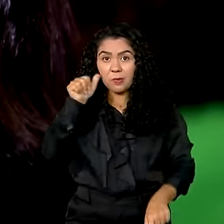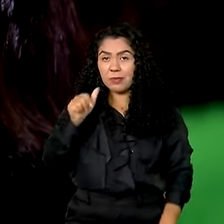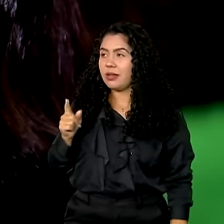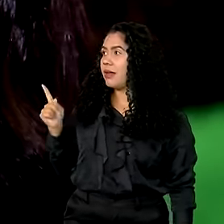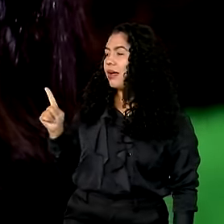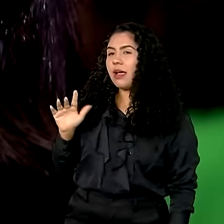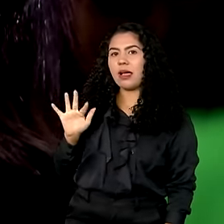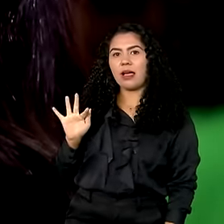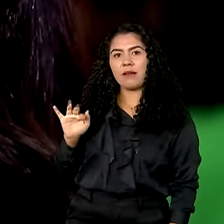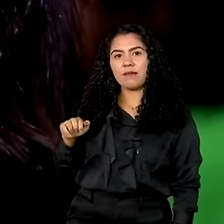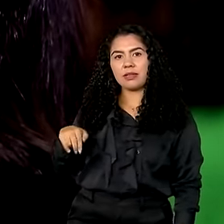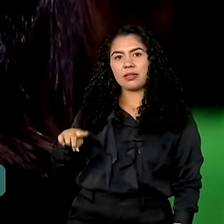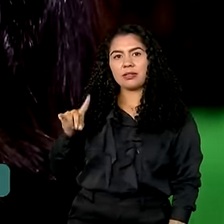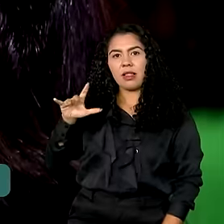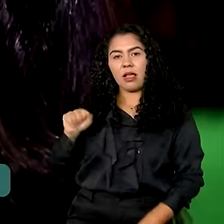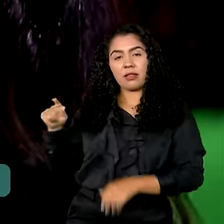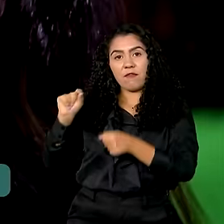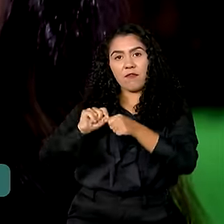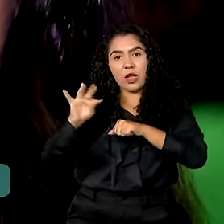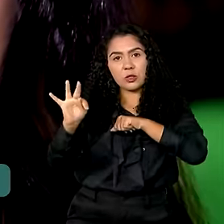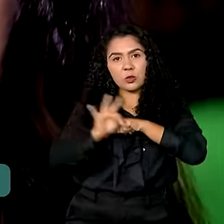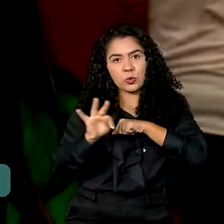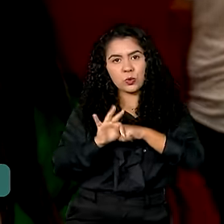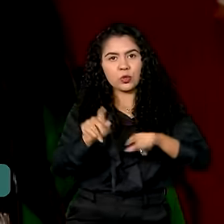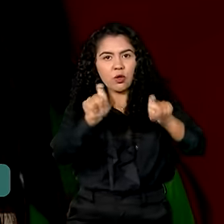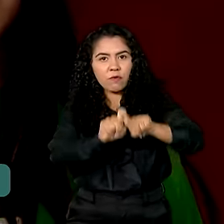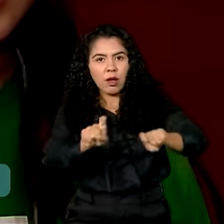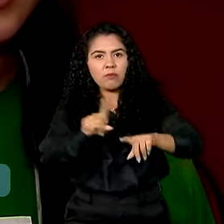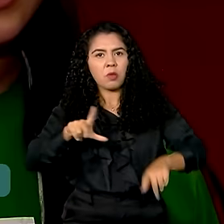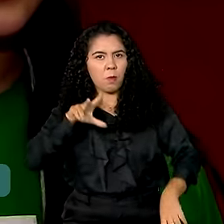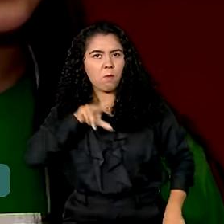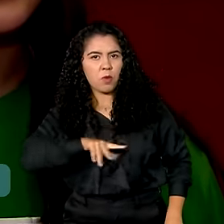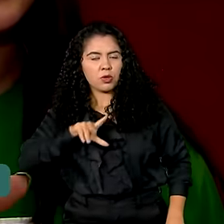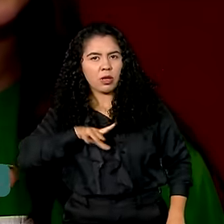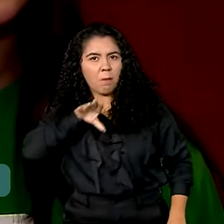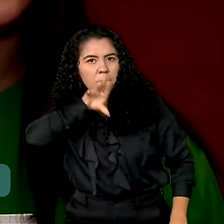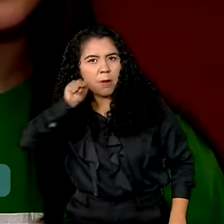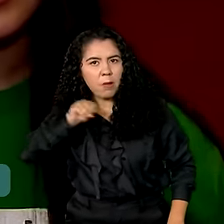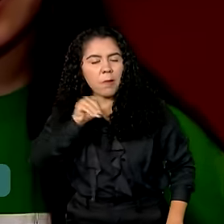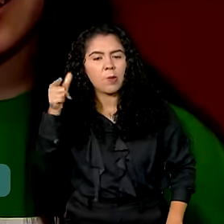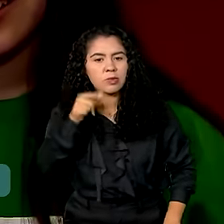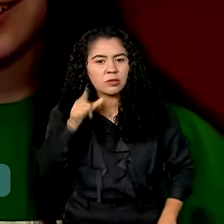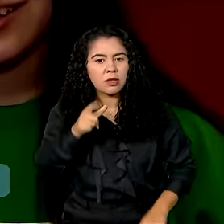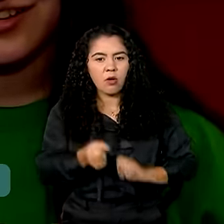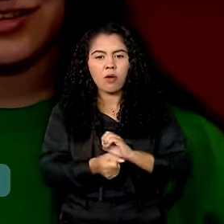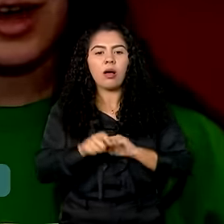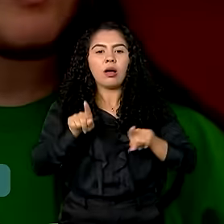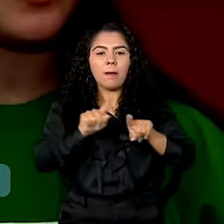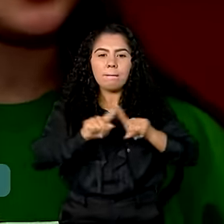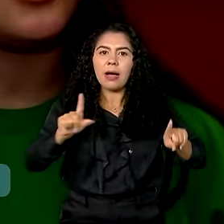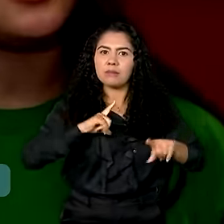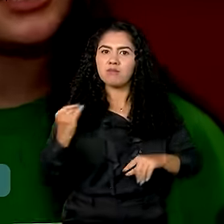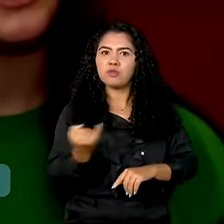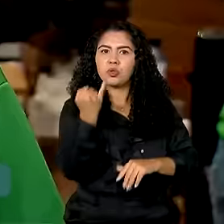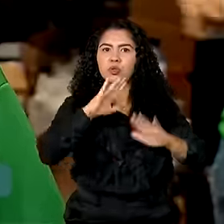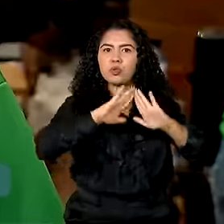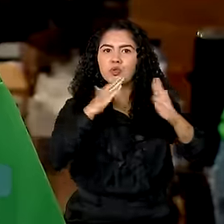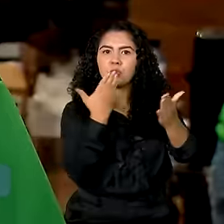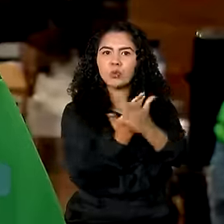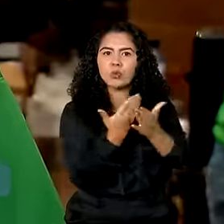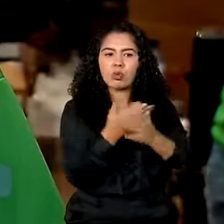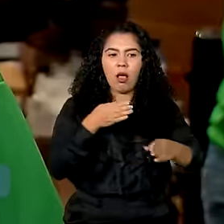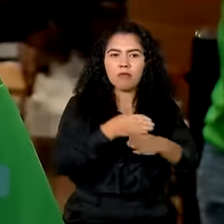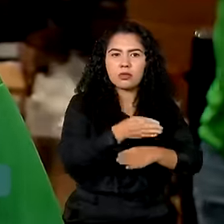curso técnico e informático e fala português fluentemente, a experiência de estudar em uma escola binacional é importante para integrar as